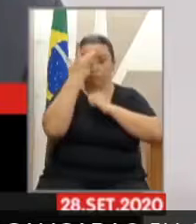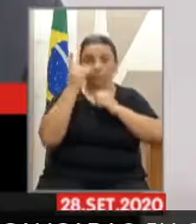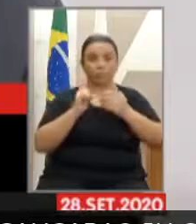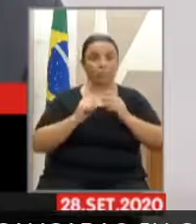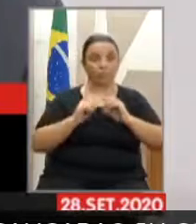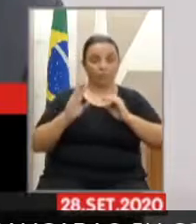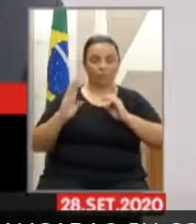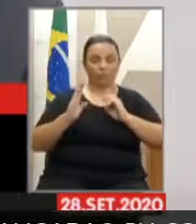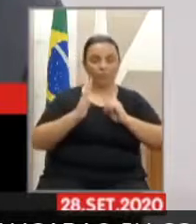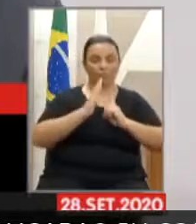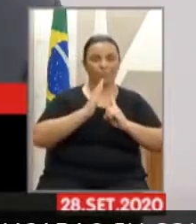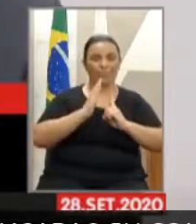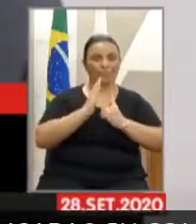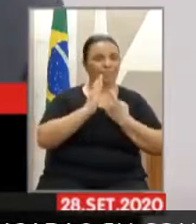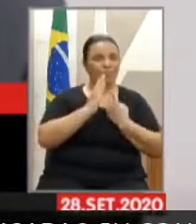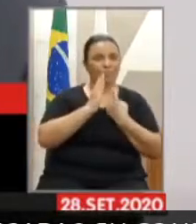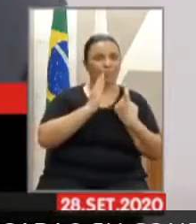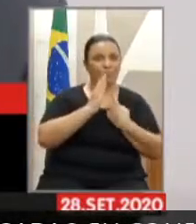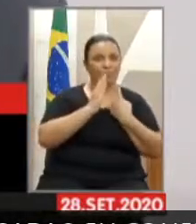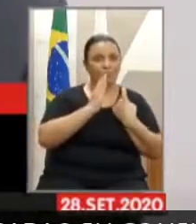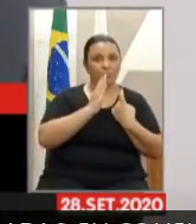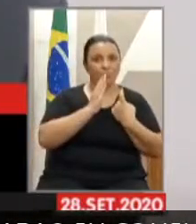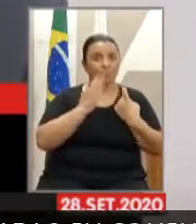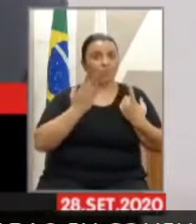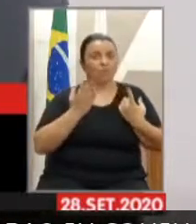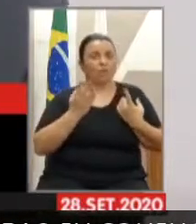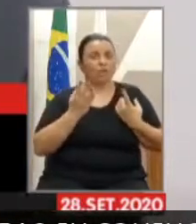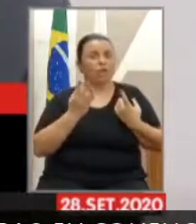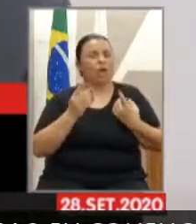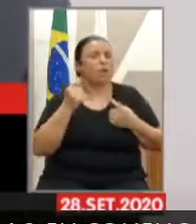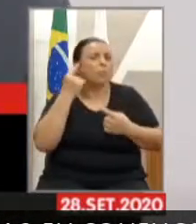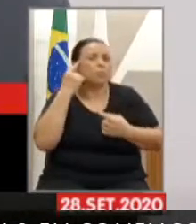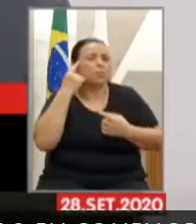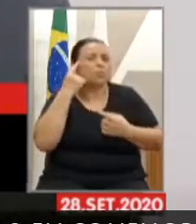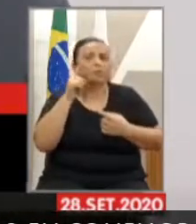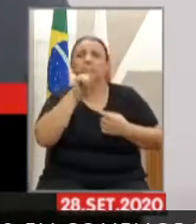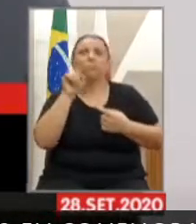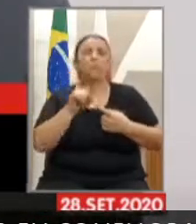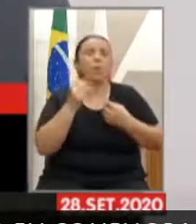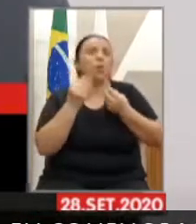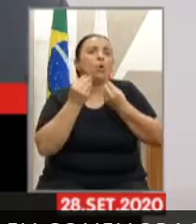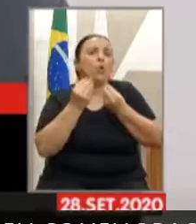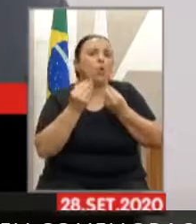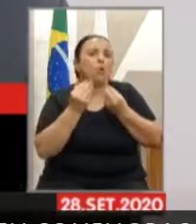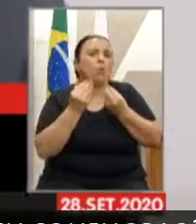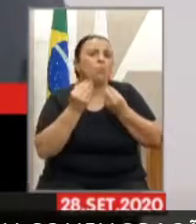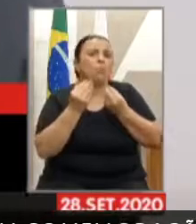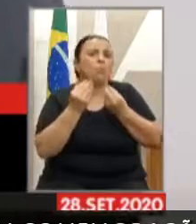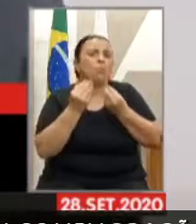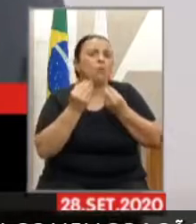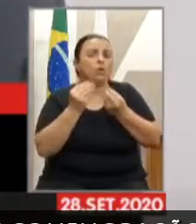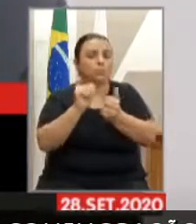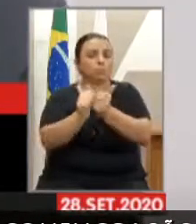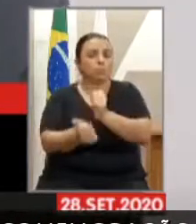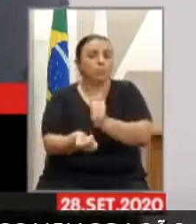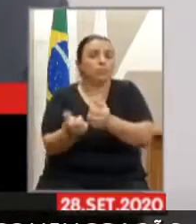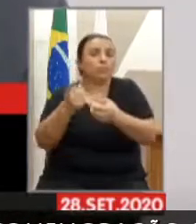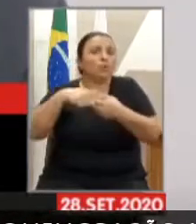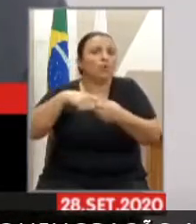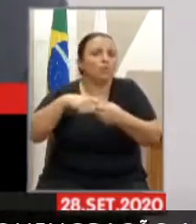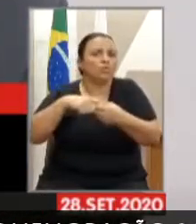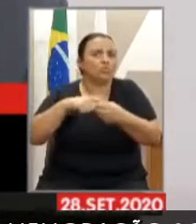Minas Gerais? Como é que ele vai retornar? De que maneira? O o Estado prevê? O que o Estado pensa? Quais serão os investimentos?